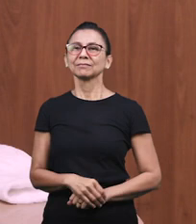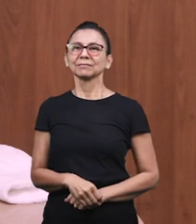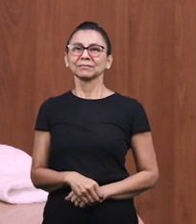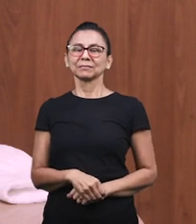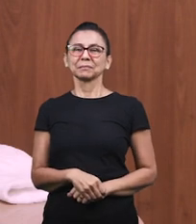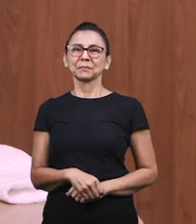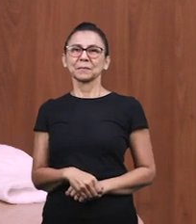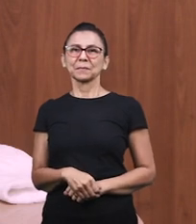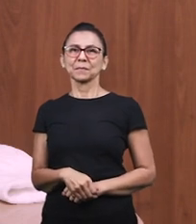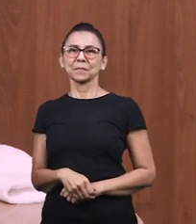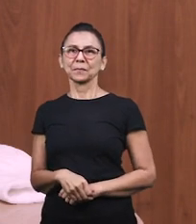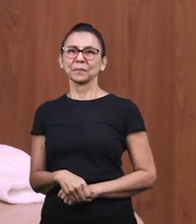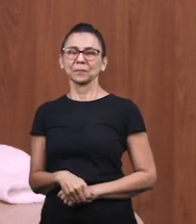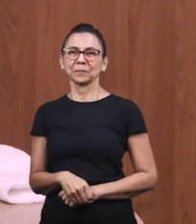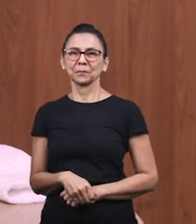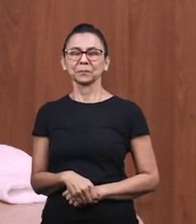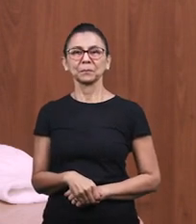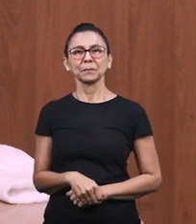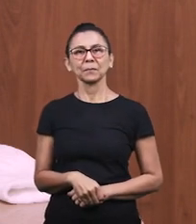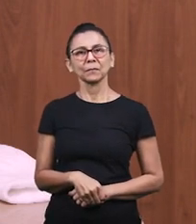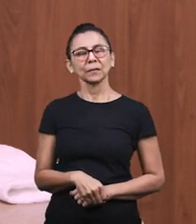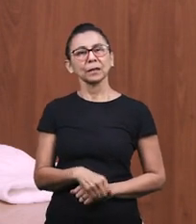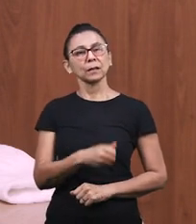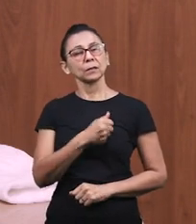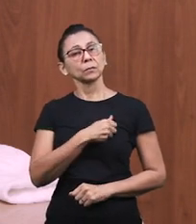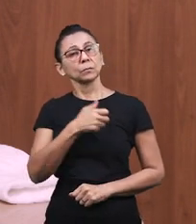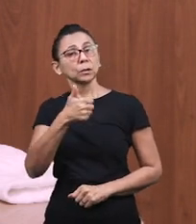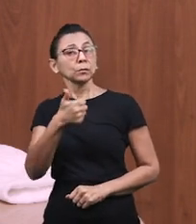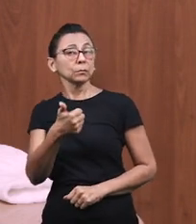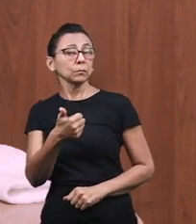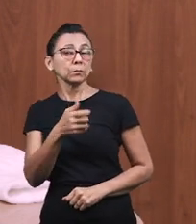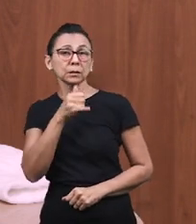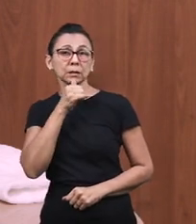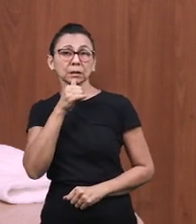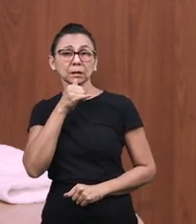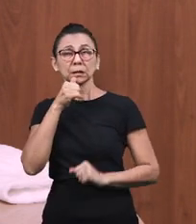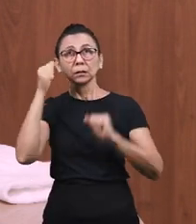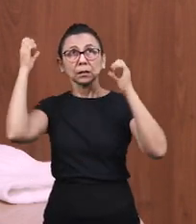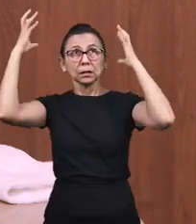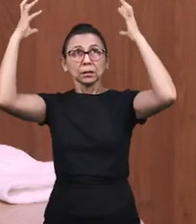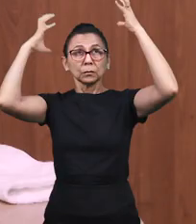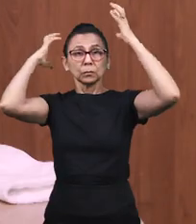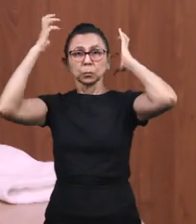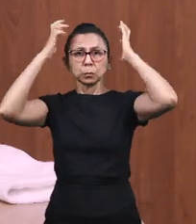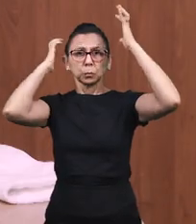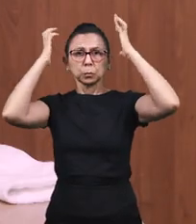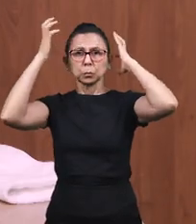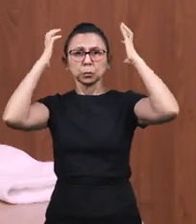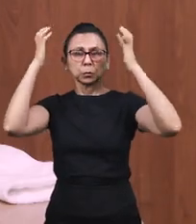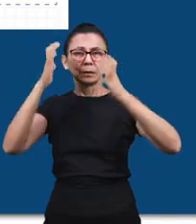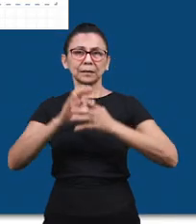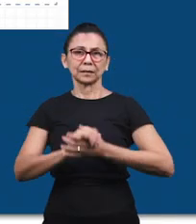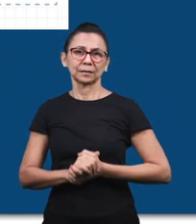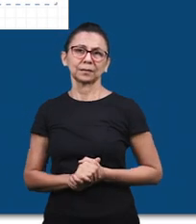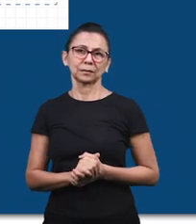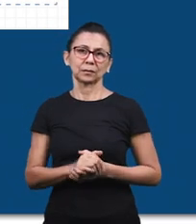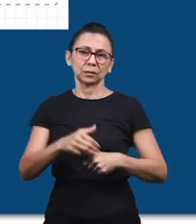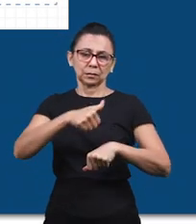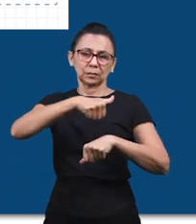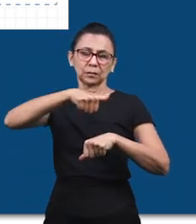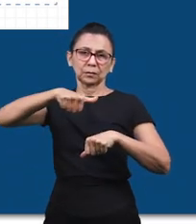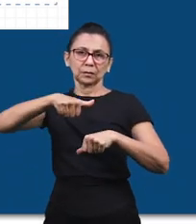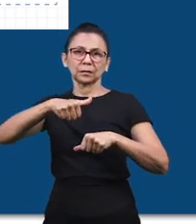forma com algum adesivo, o número 1, por exemplo, para shampoo. E o número 2, para